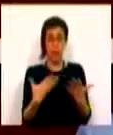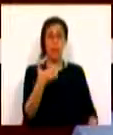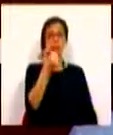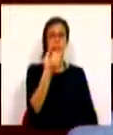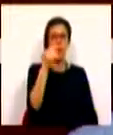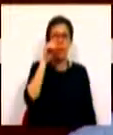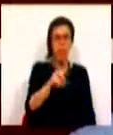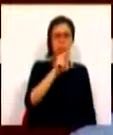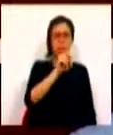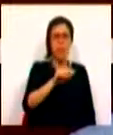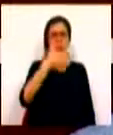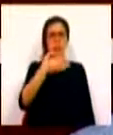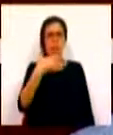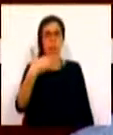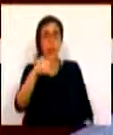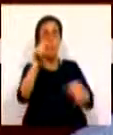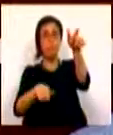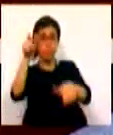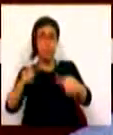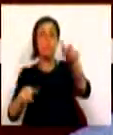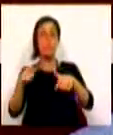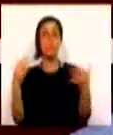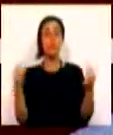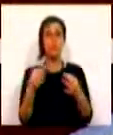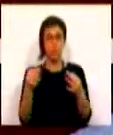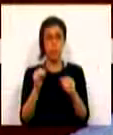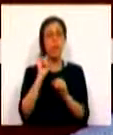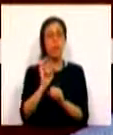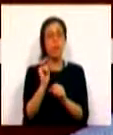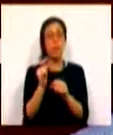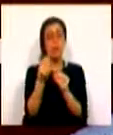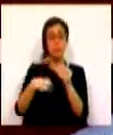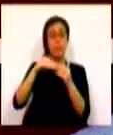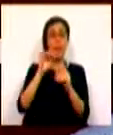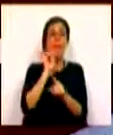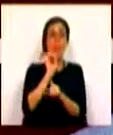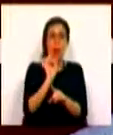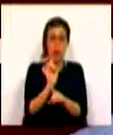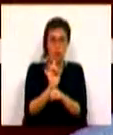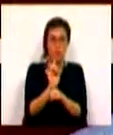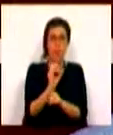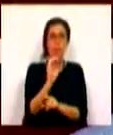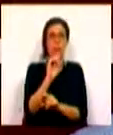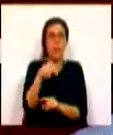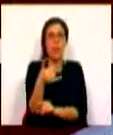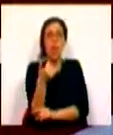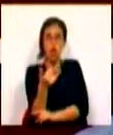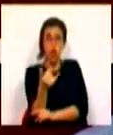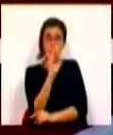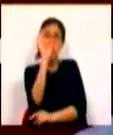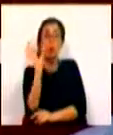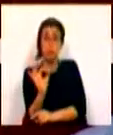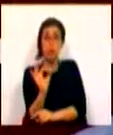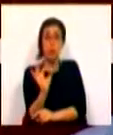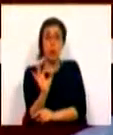.371 beneficiários que tiveram um incremento nas suas prestações, de 0,2%,